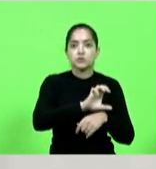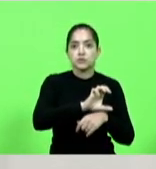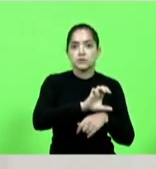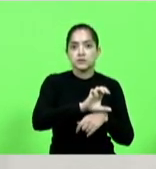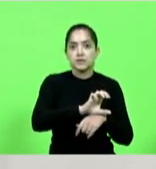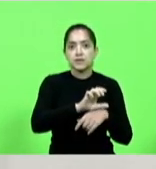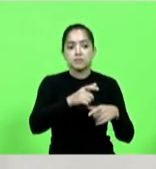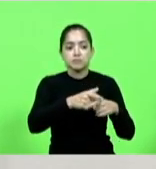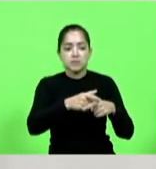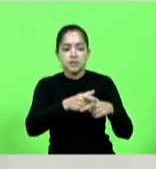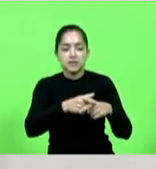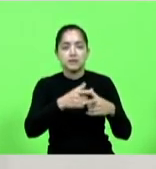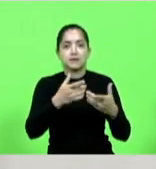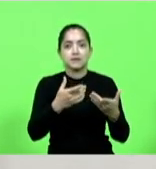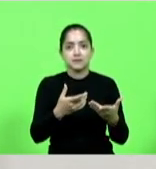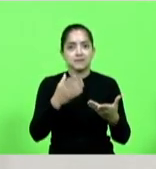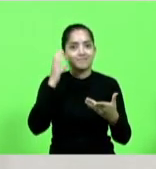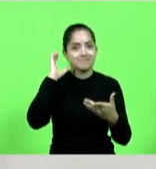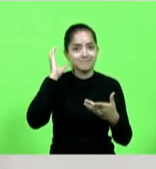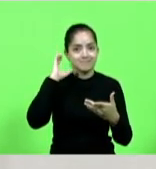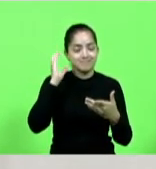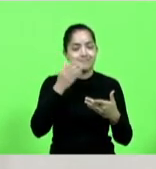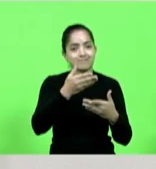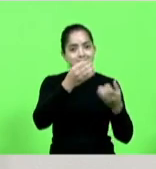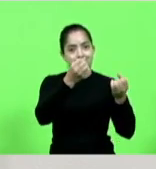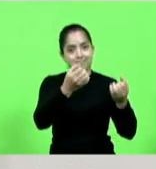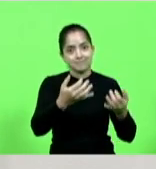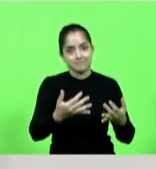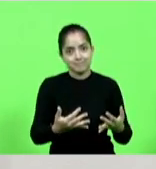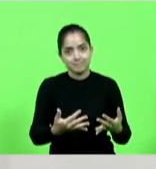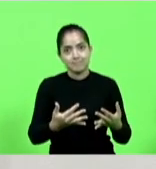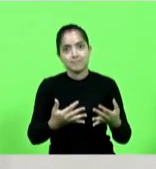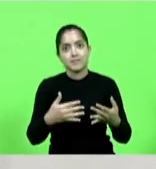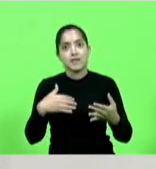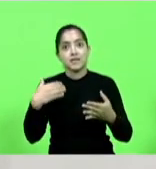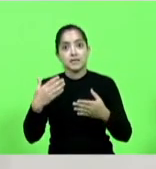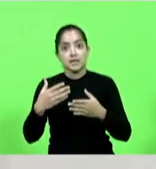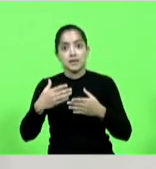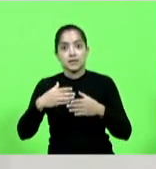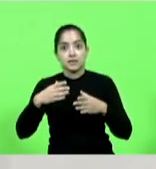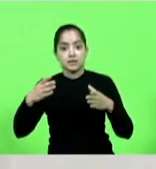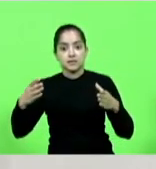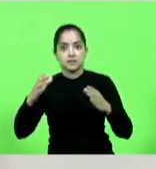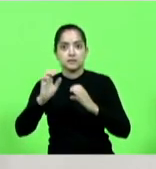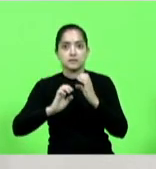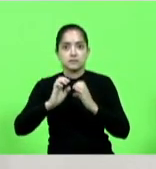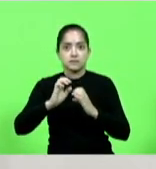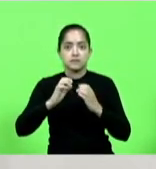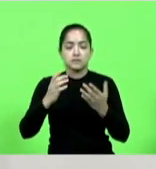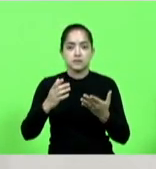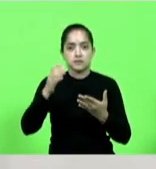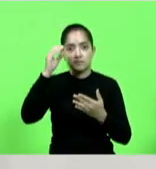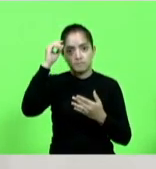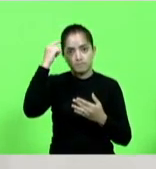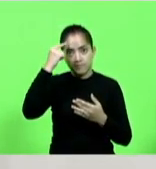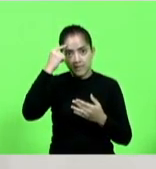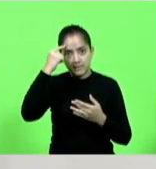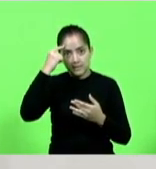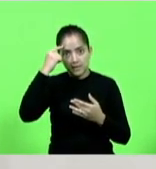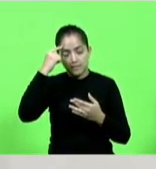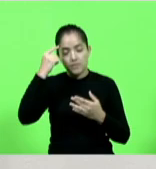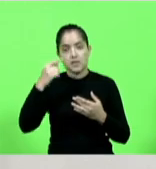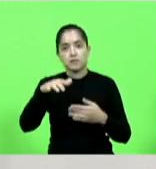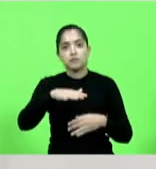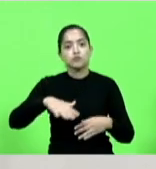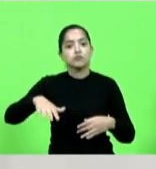pequena emissora como o deputado Nandal falou até as grandes emissoras sempre com pensamento regional da mídia regional